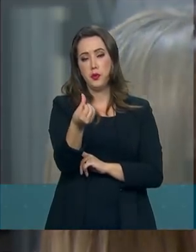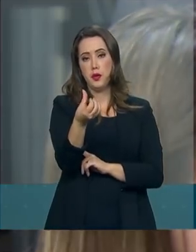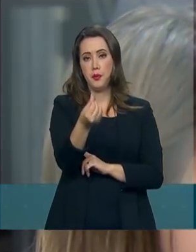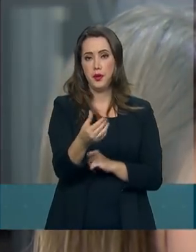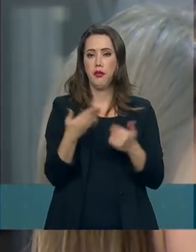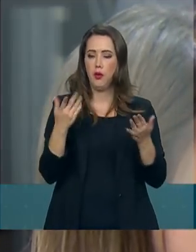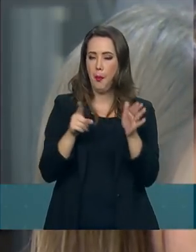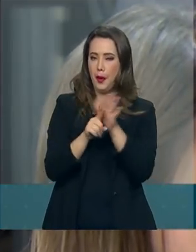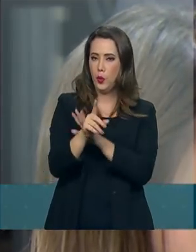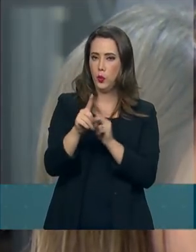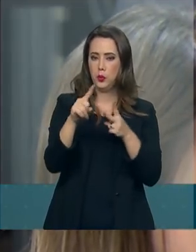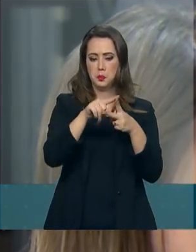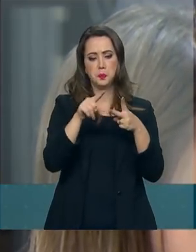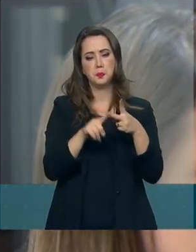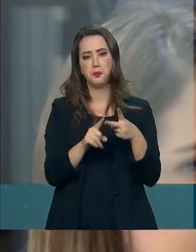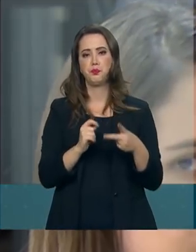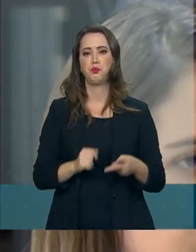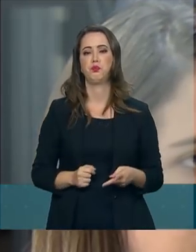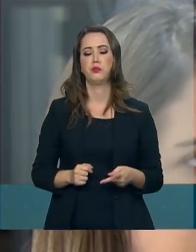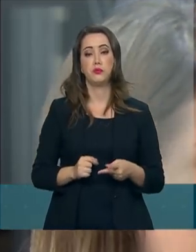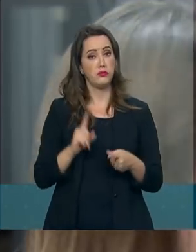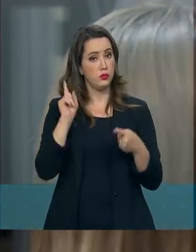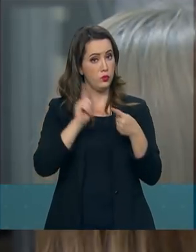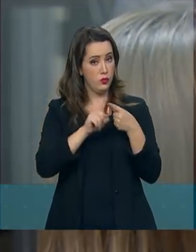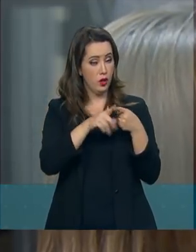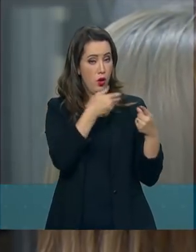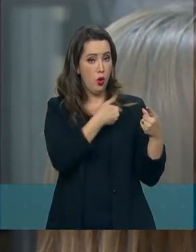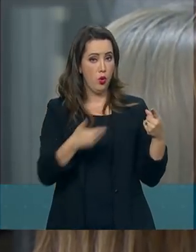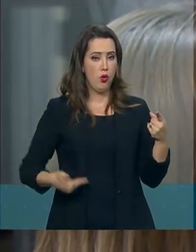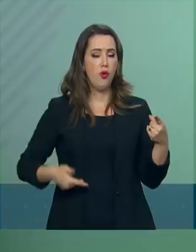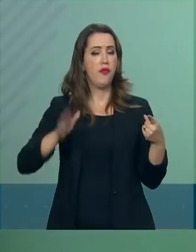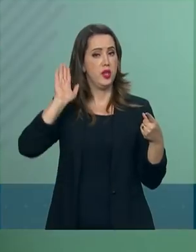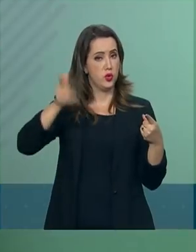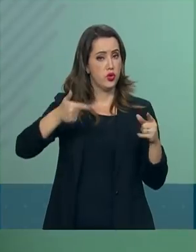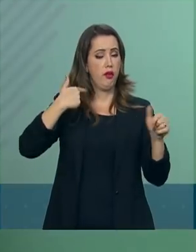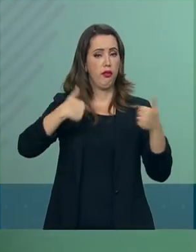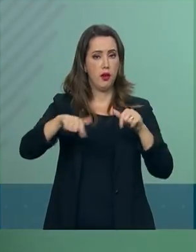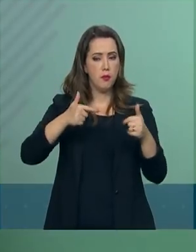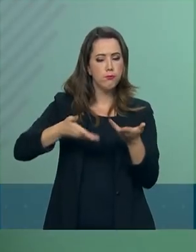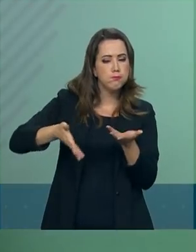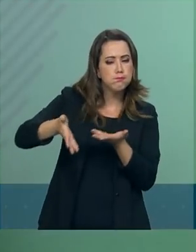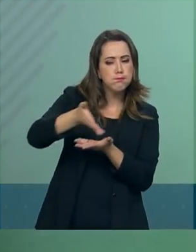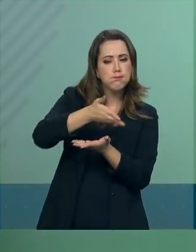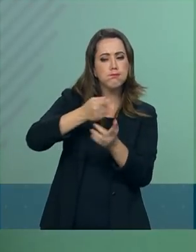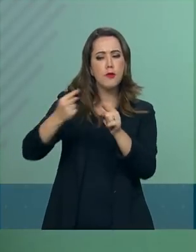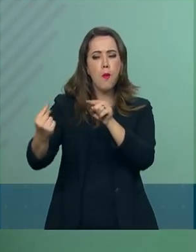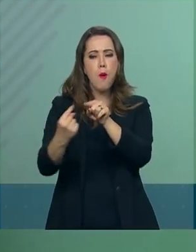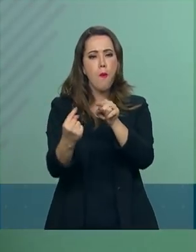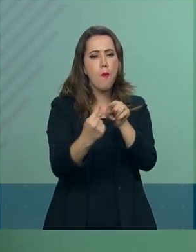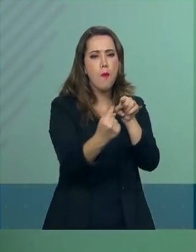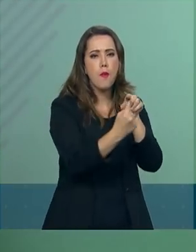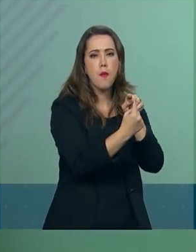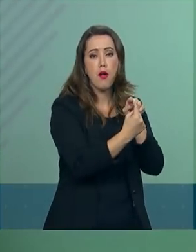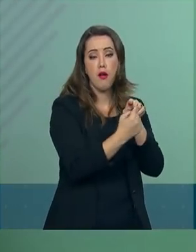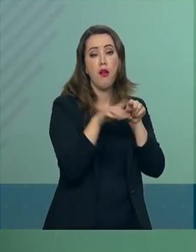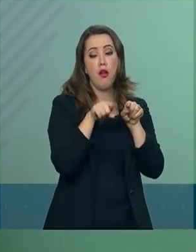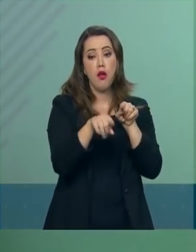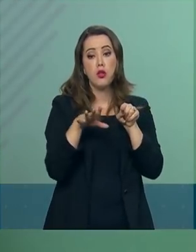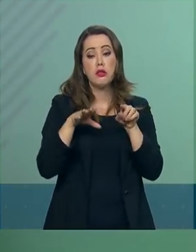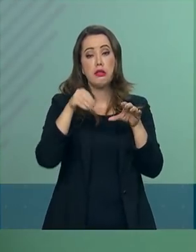perguntas. Se o governo vai fazer ou já está fazendo alguma ação de articulação, alguma ofensiva no Congresso para